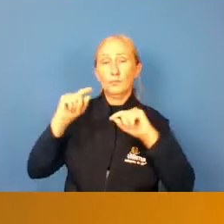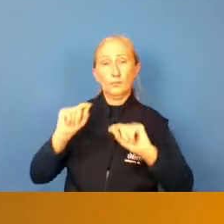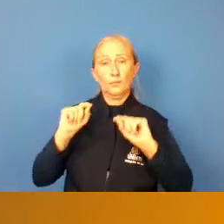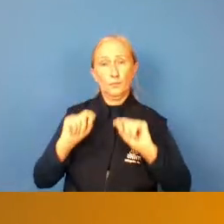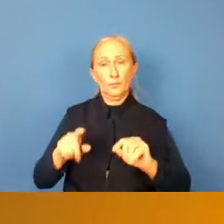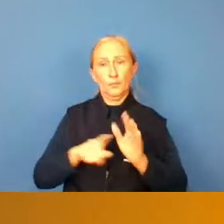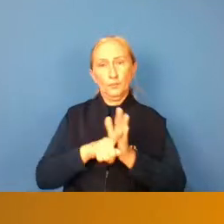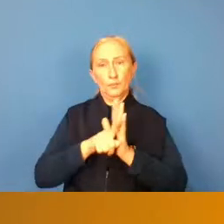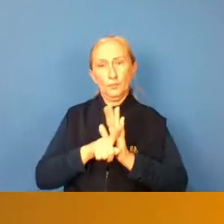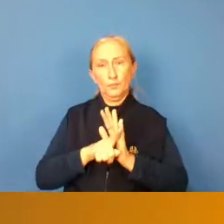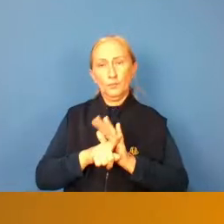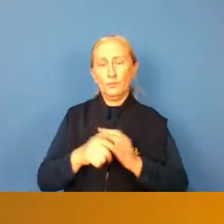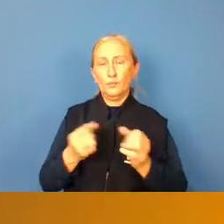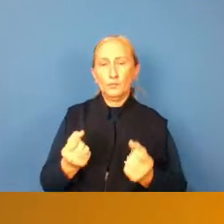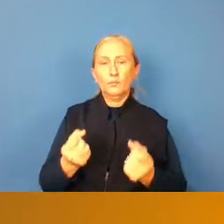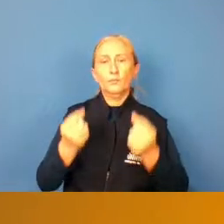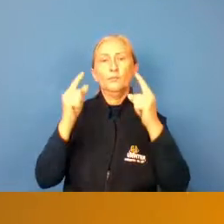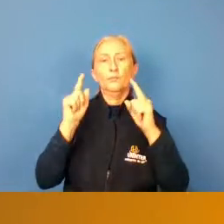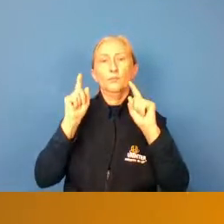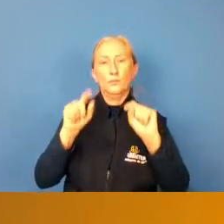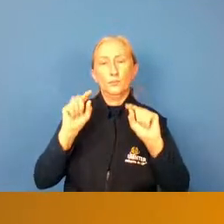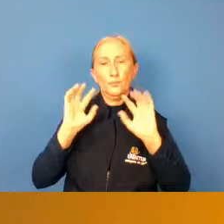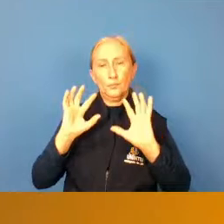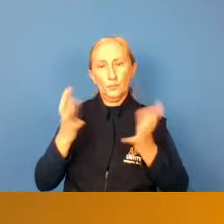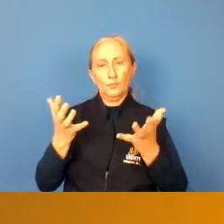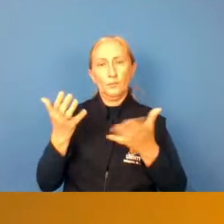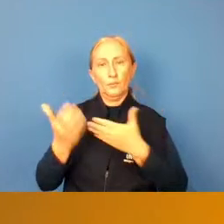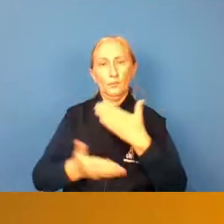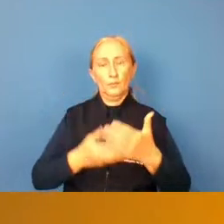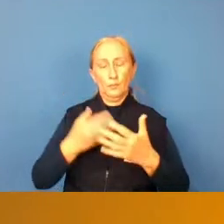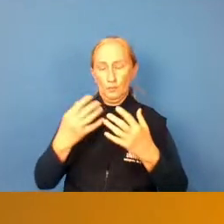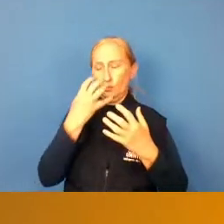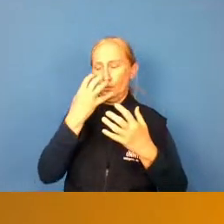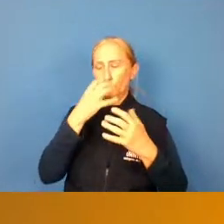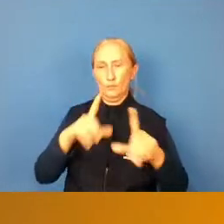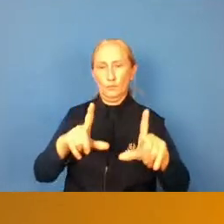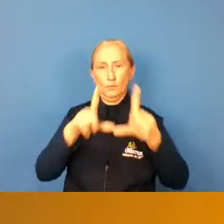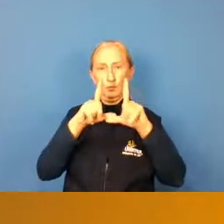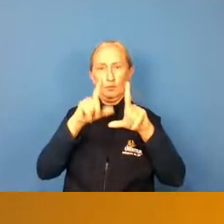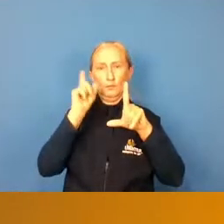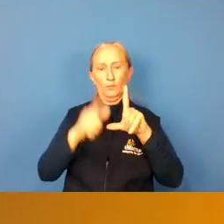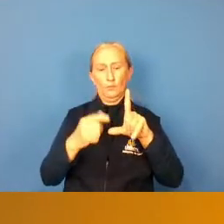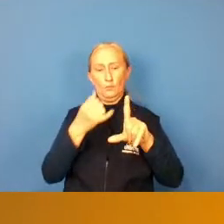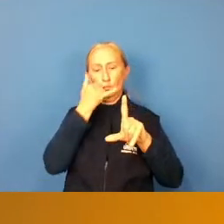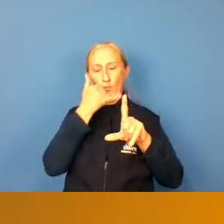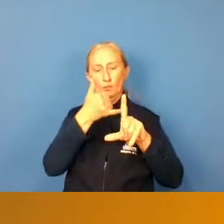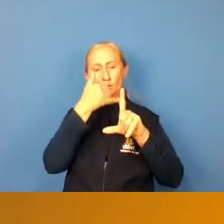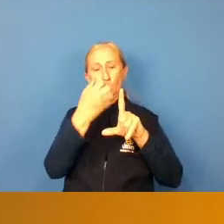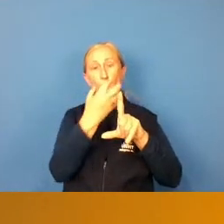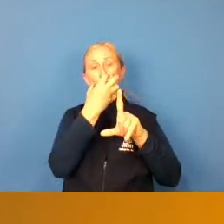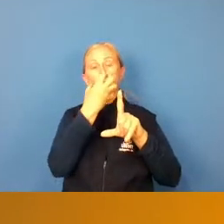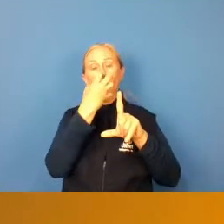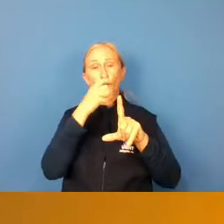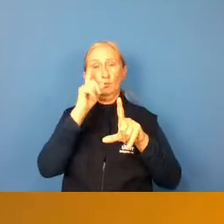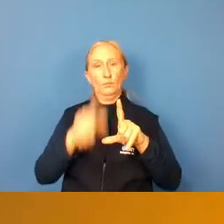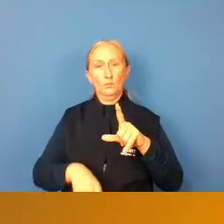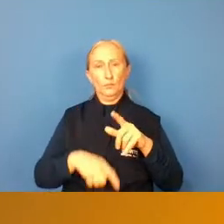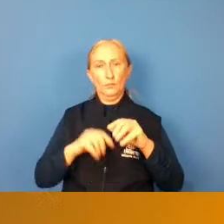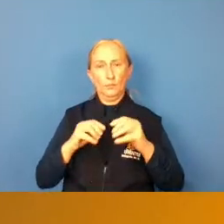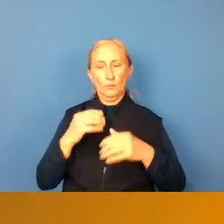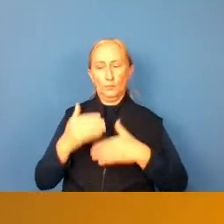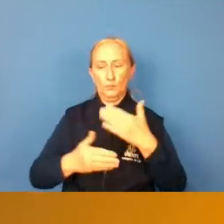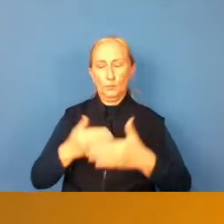pesquisas impressionantes do que que é essa super exposição de telas pode estar relacionada aí ao a